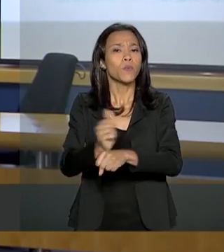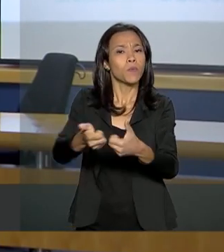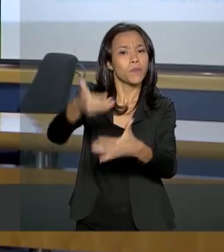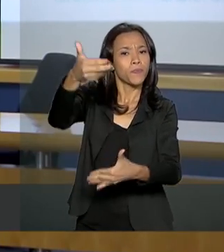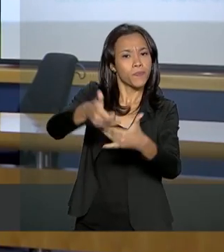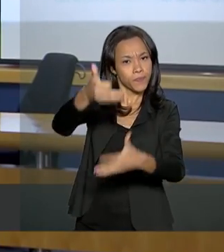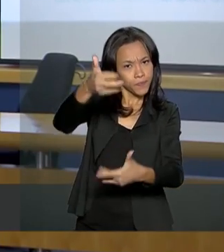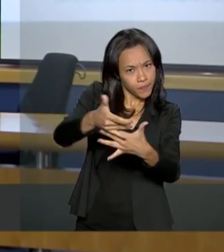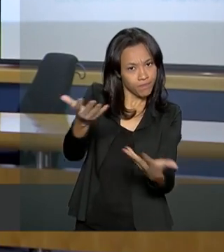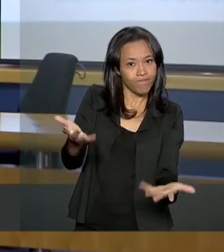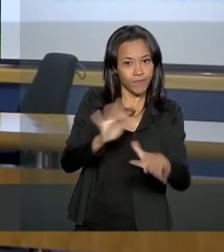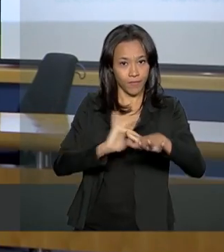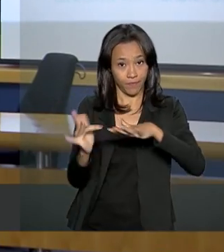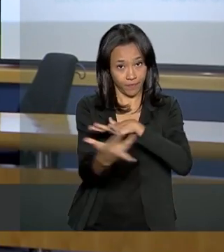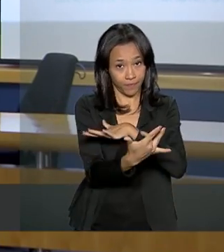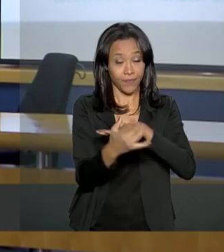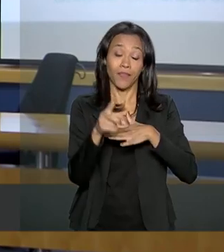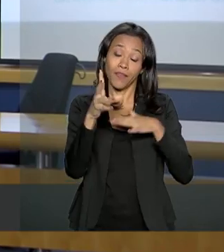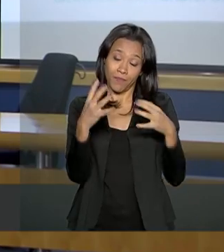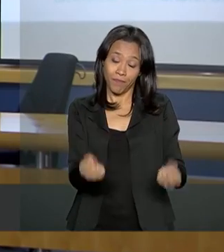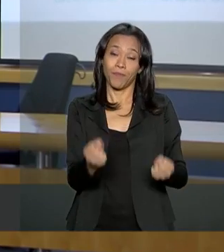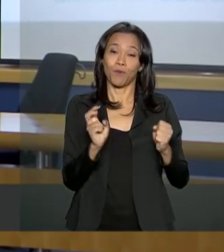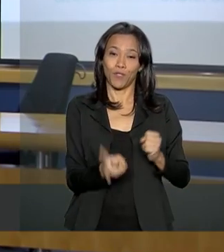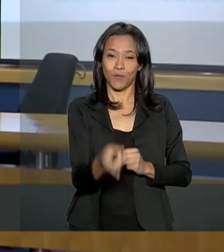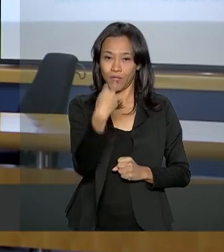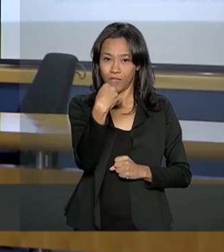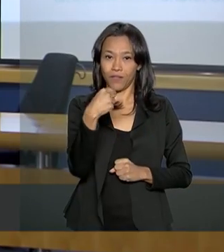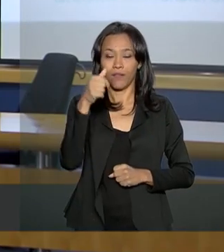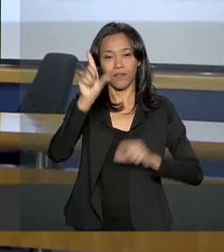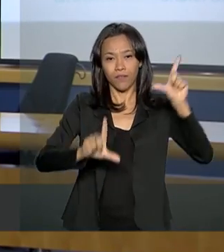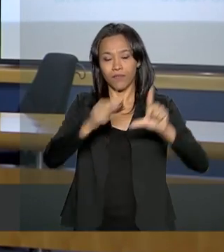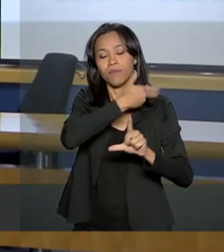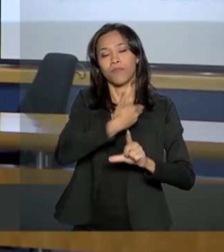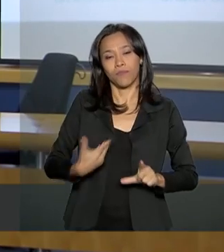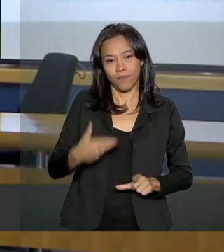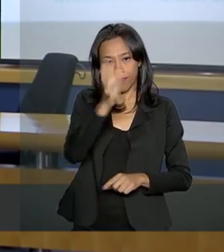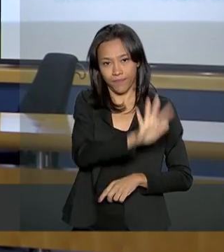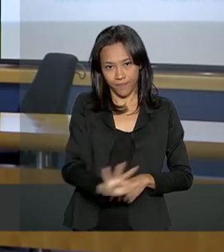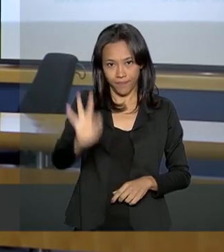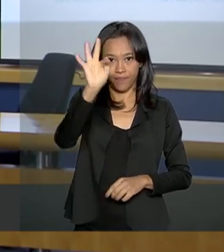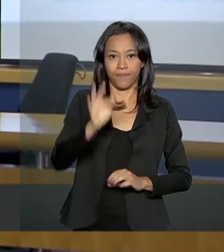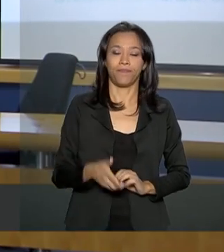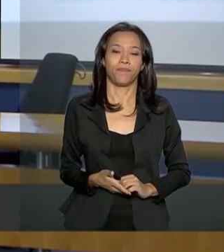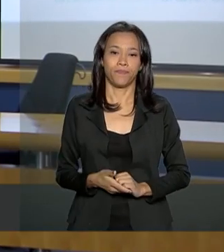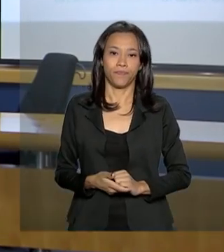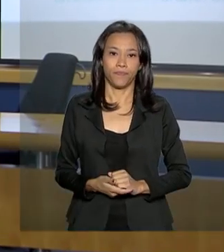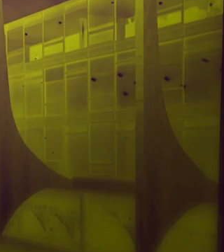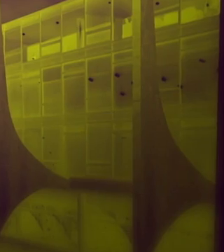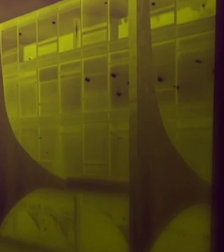nas nossas redes sociais. Fiquem com a gente na NBR, a TV do Governo Federal.